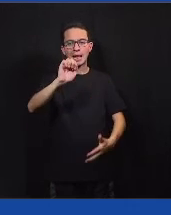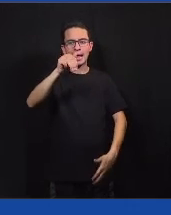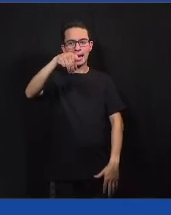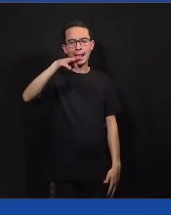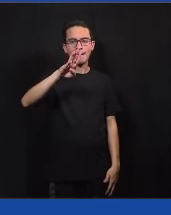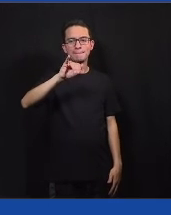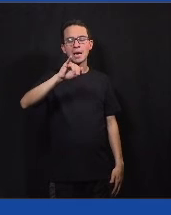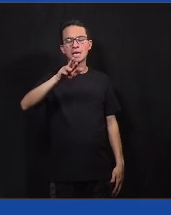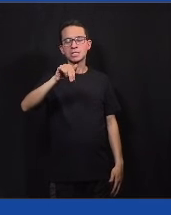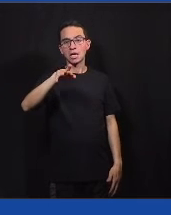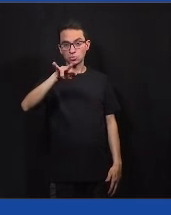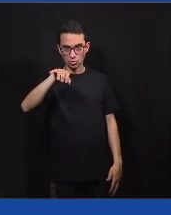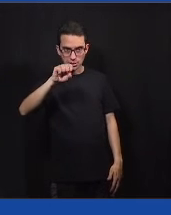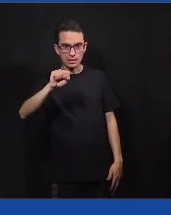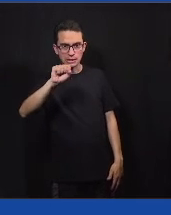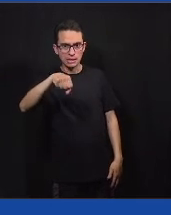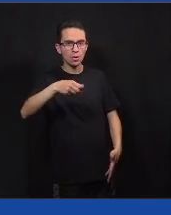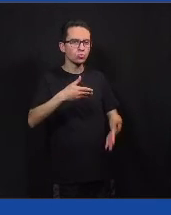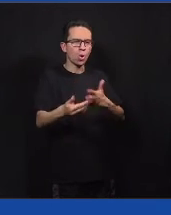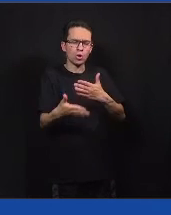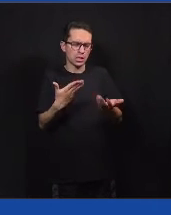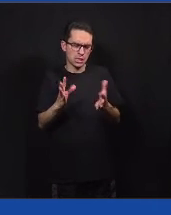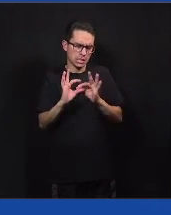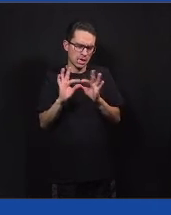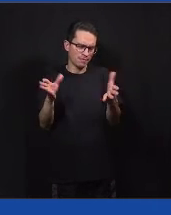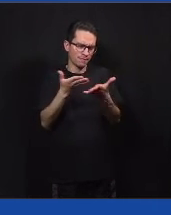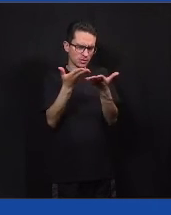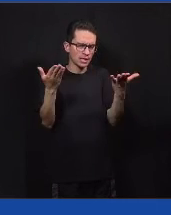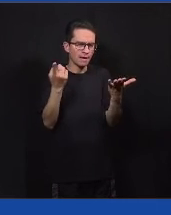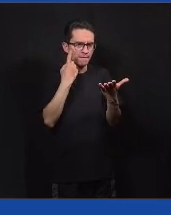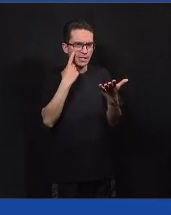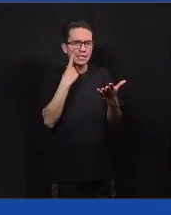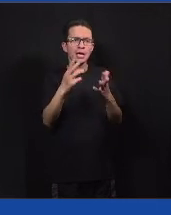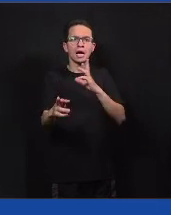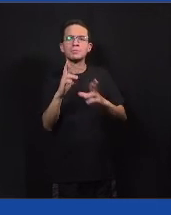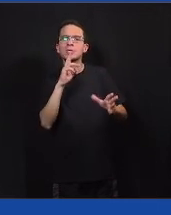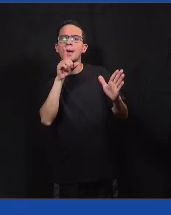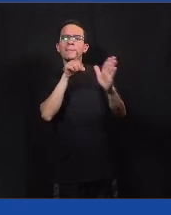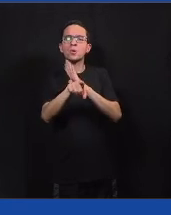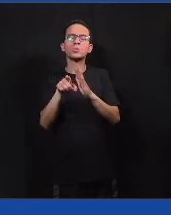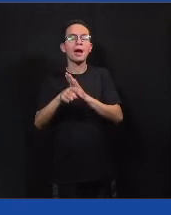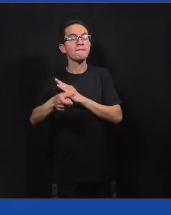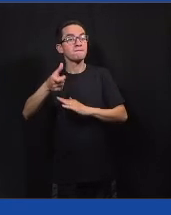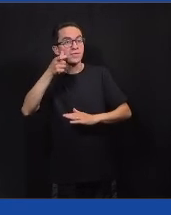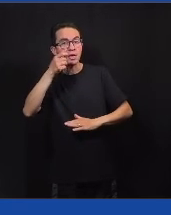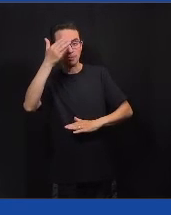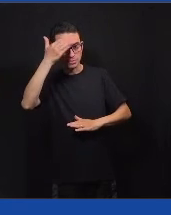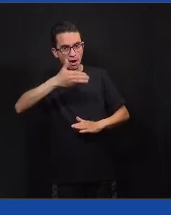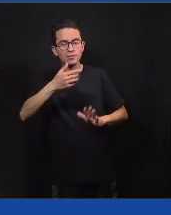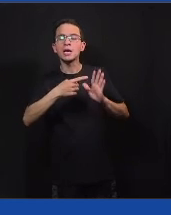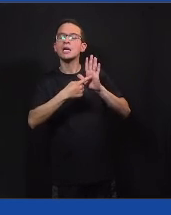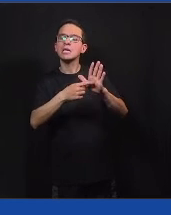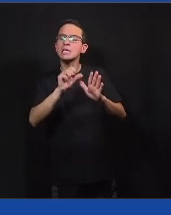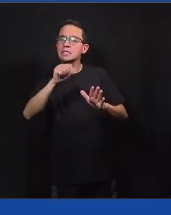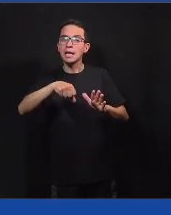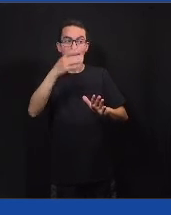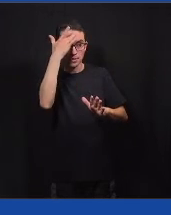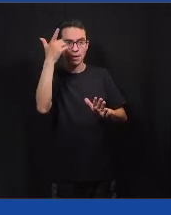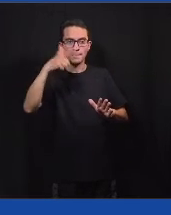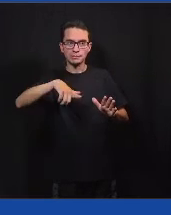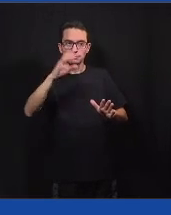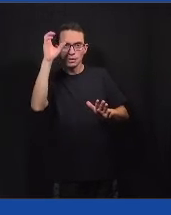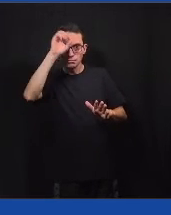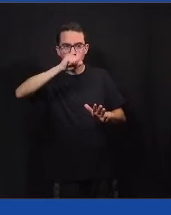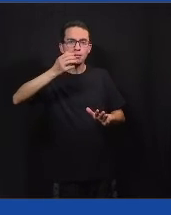gente estimula que as pessoas tragam outras pessoas para responder à consulta e a gente consiga assim chegar em mais gente. Na primeira